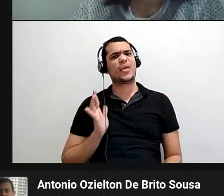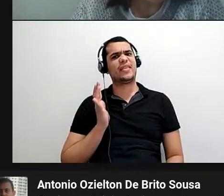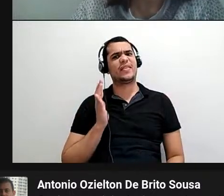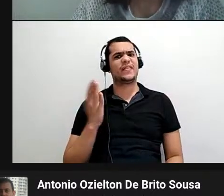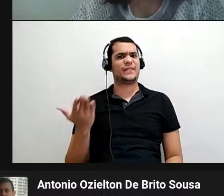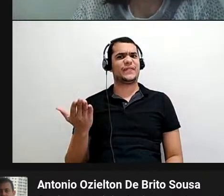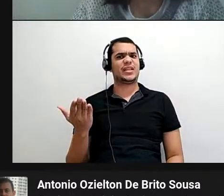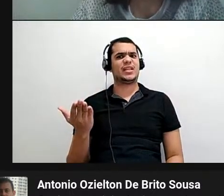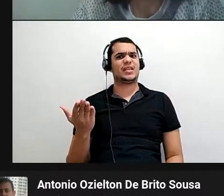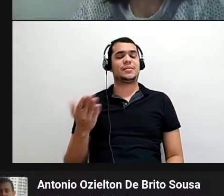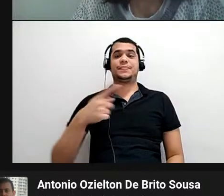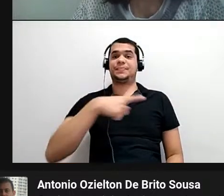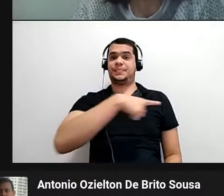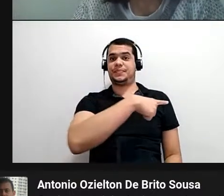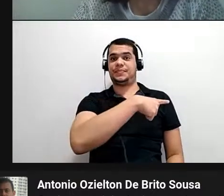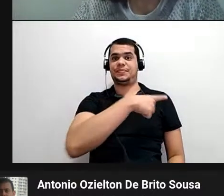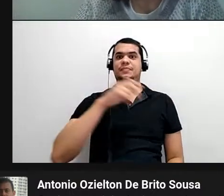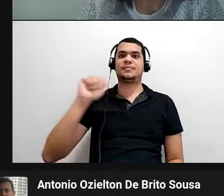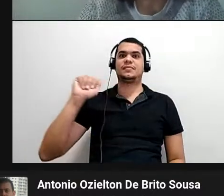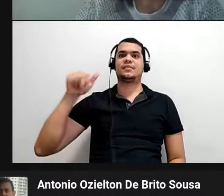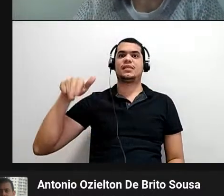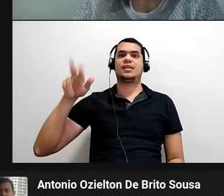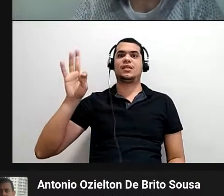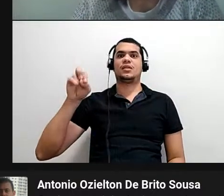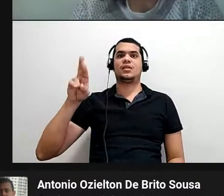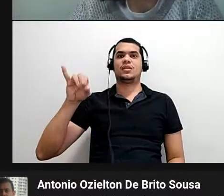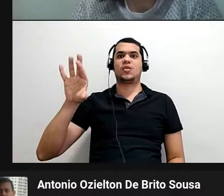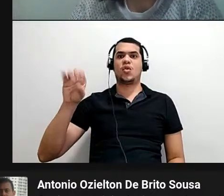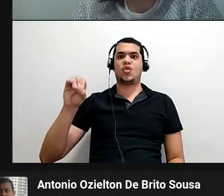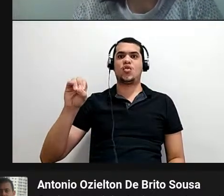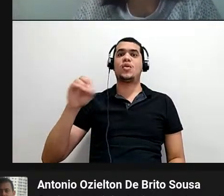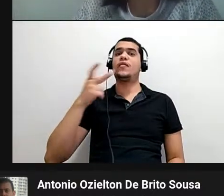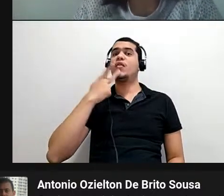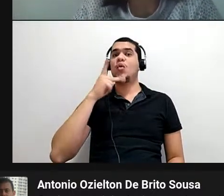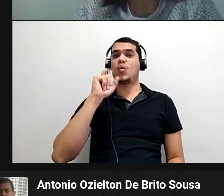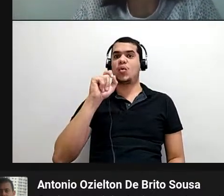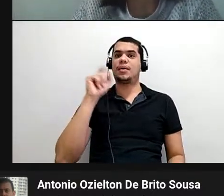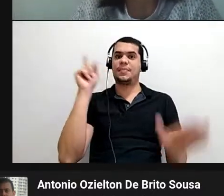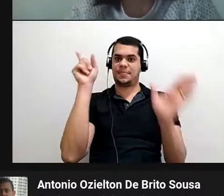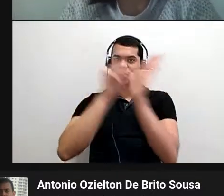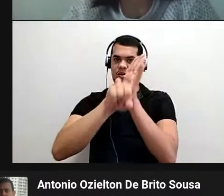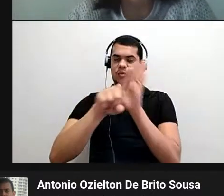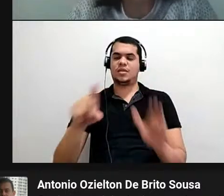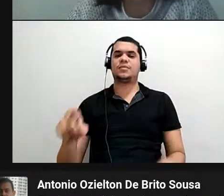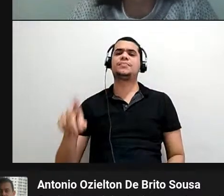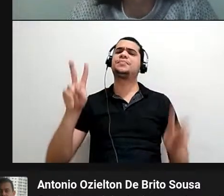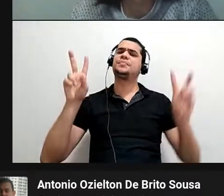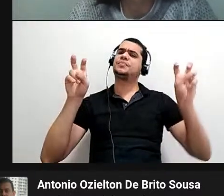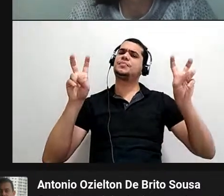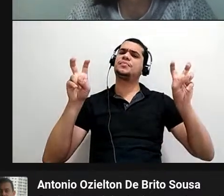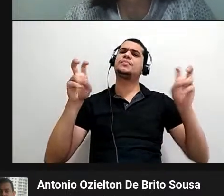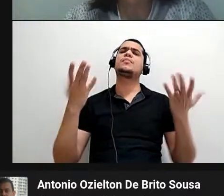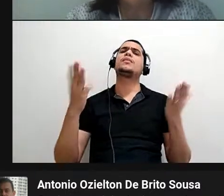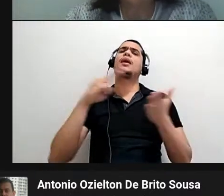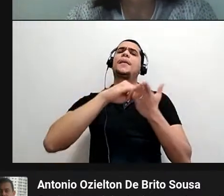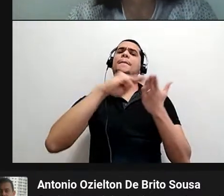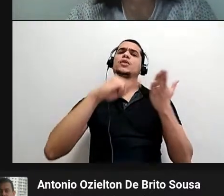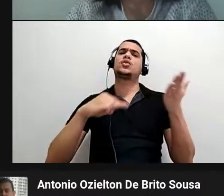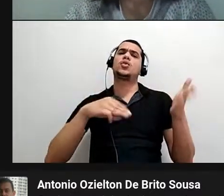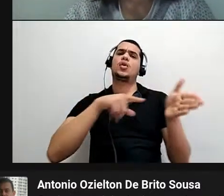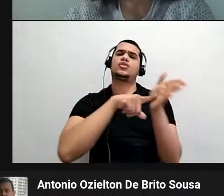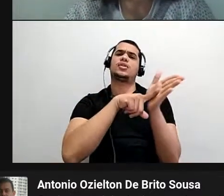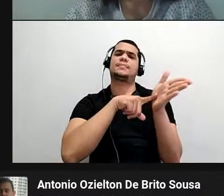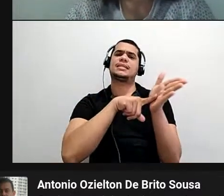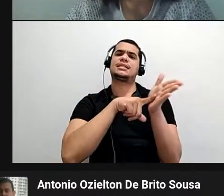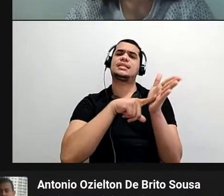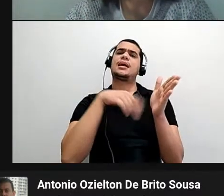Gente, Antônio Zé de Sousa, ele fez uma pergunta situando qual a metodologia de pesquisa